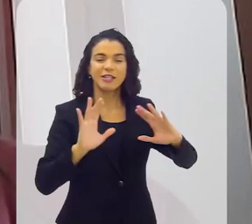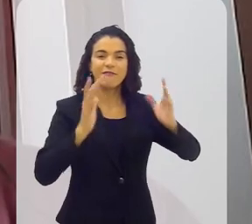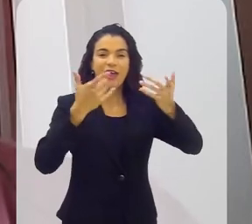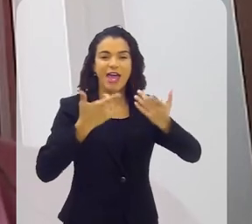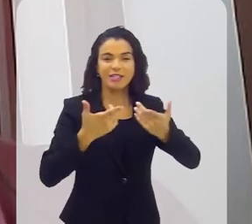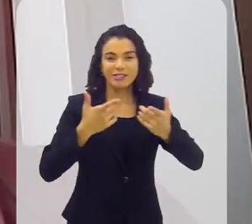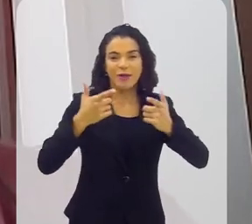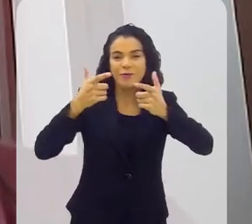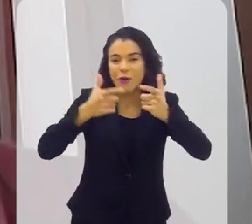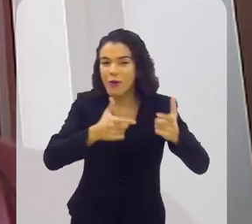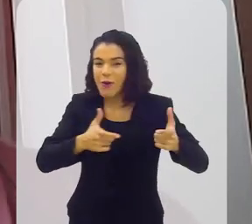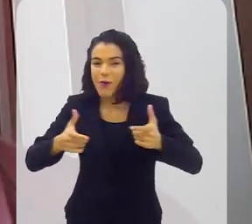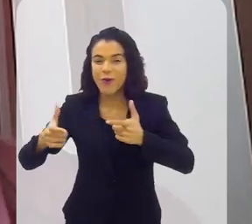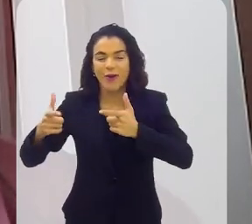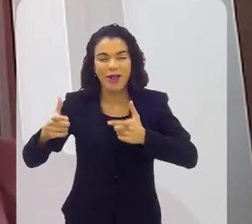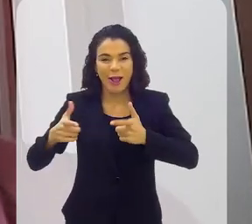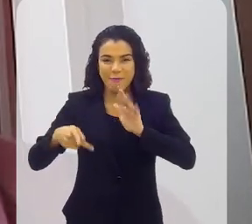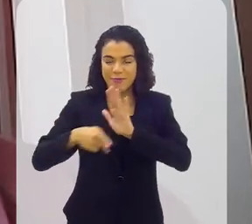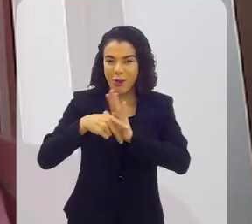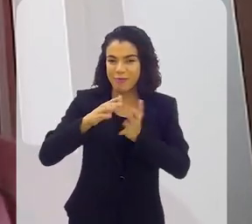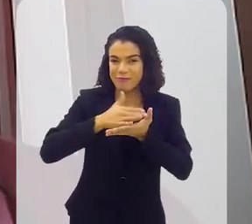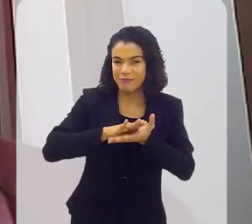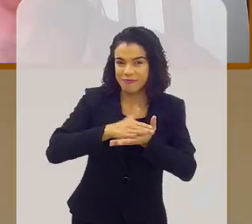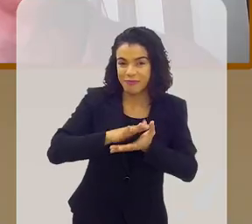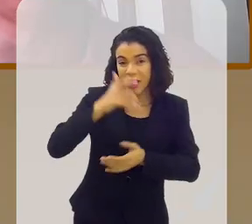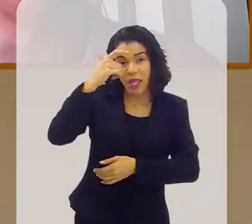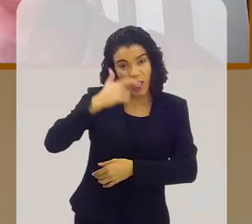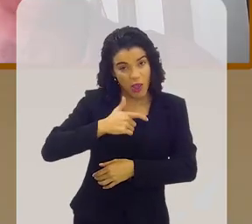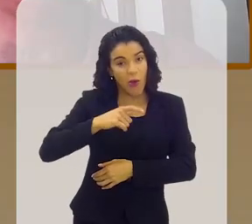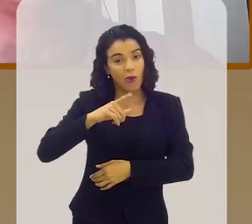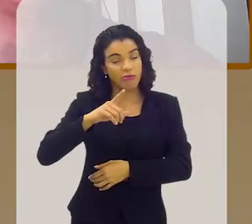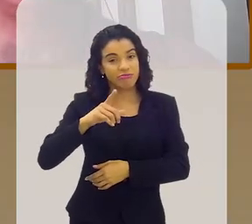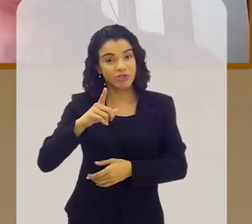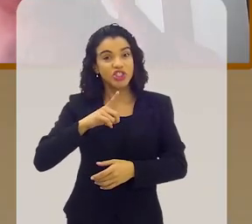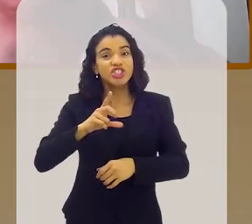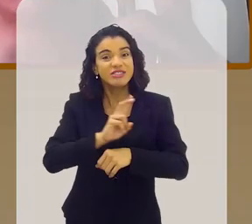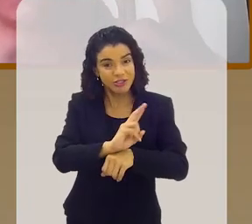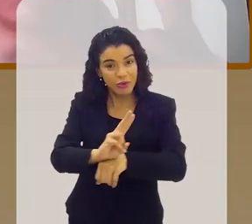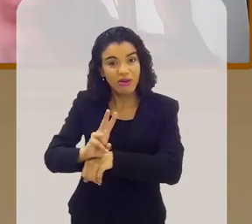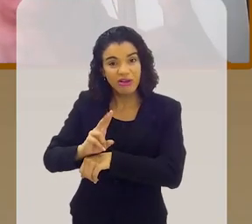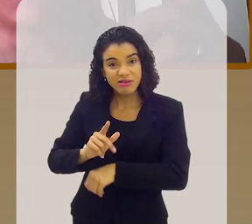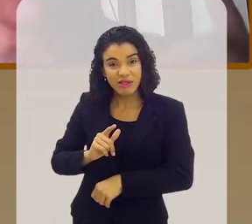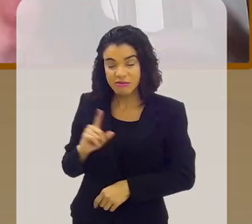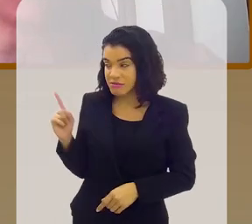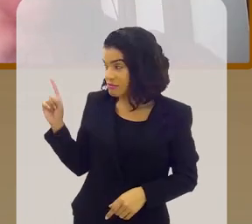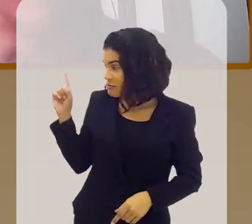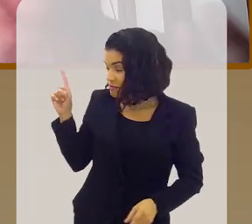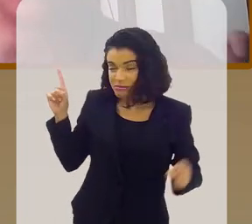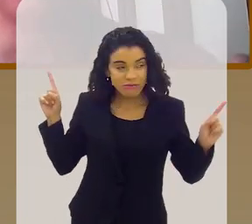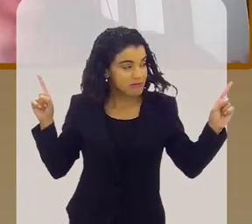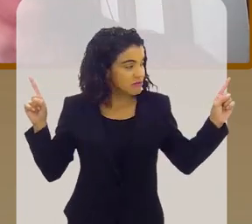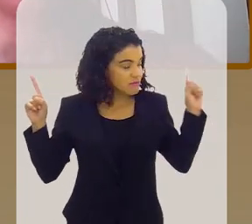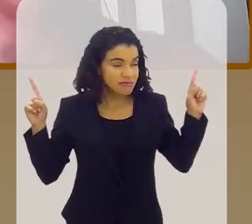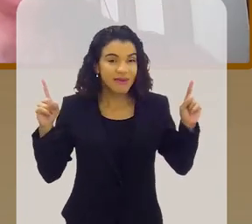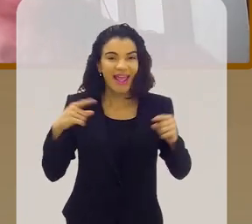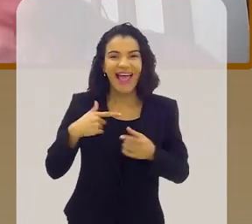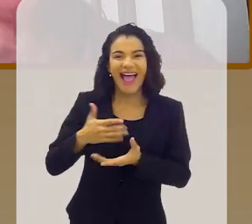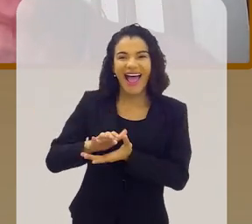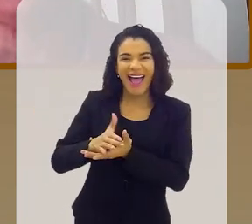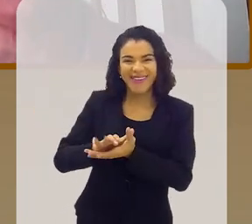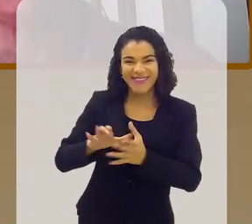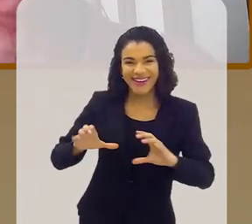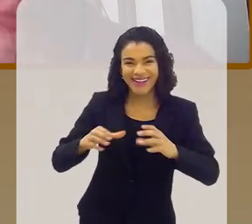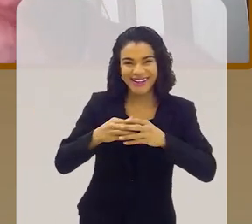das escolas, nos clubes. Eu era diretor da banda da Tropical, a gente tinha segurança. Era tão bom que a banda da Tropical, que a gente